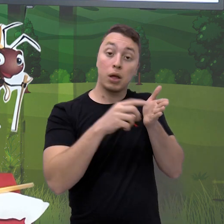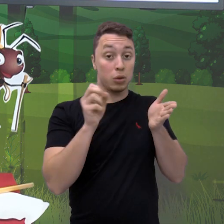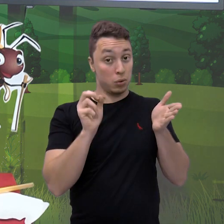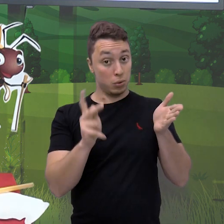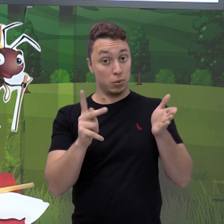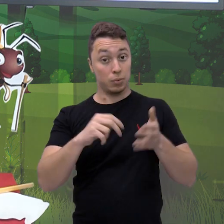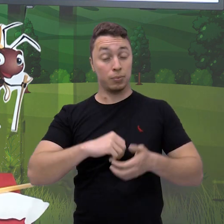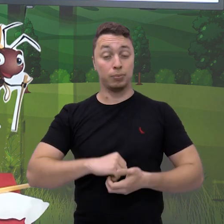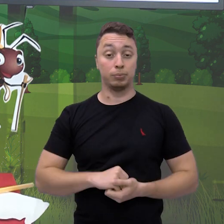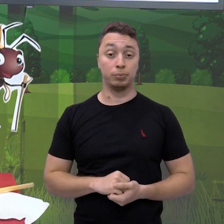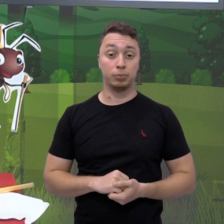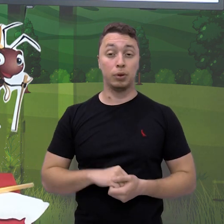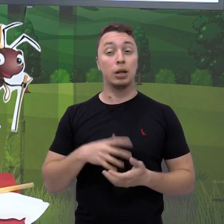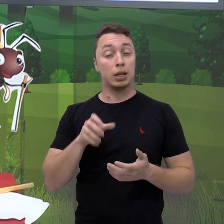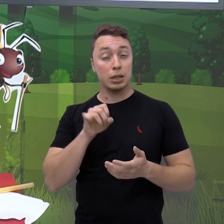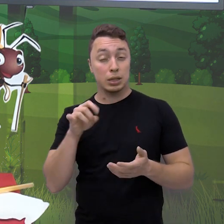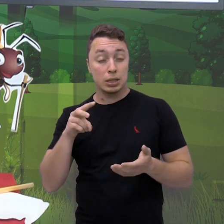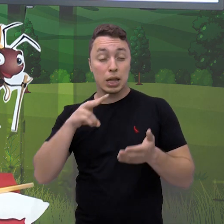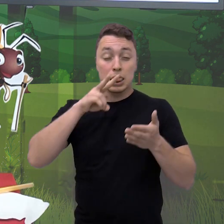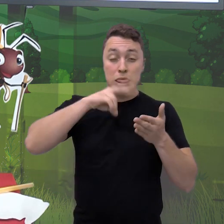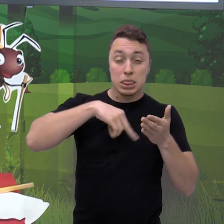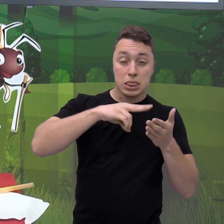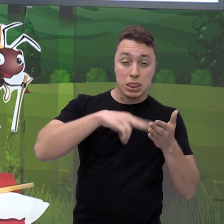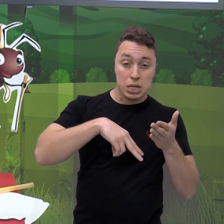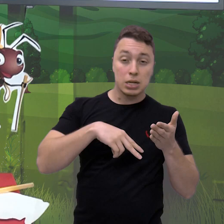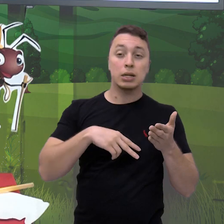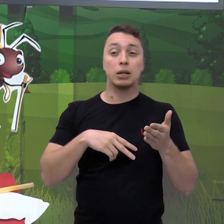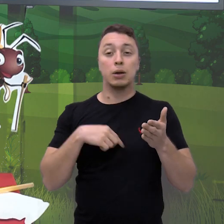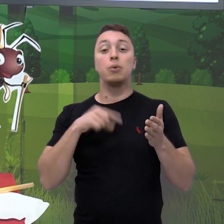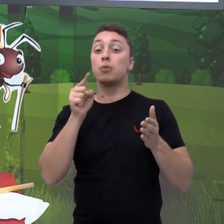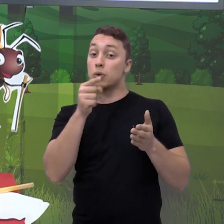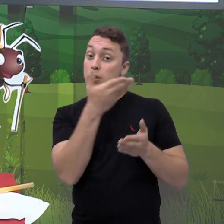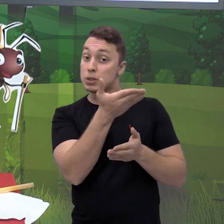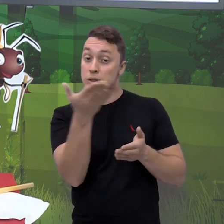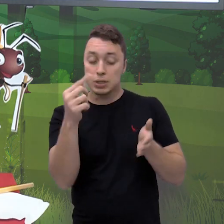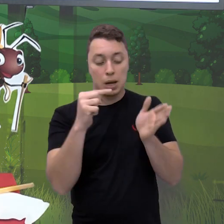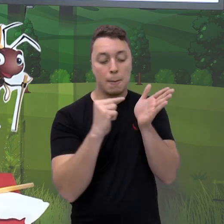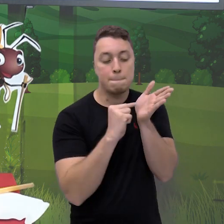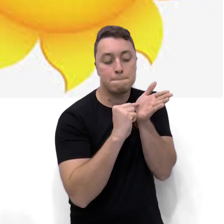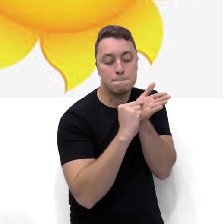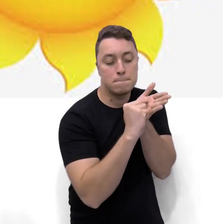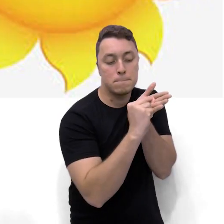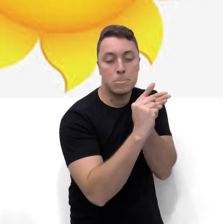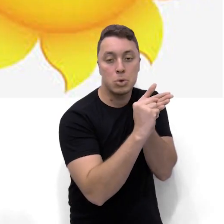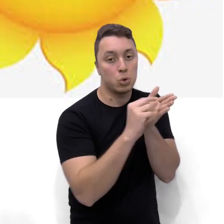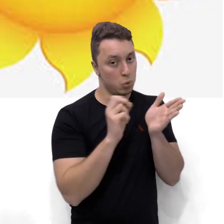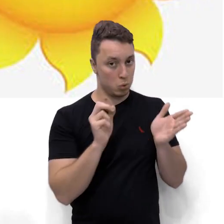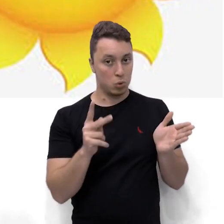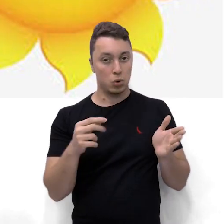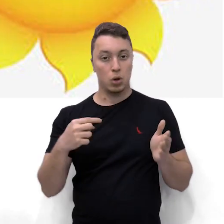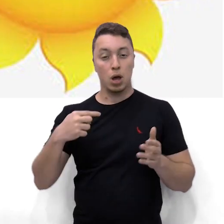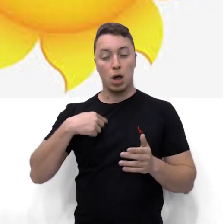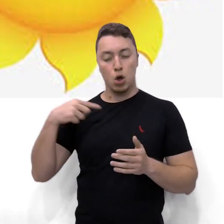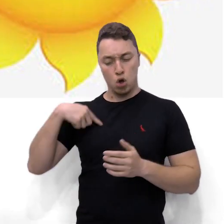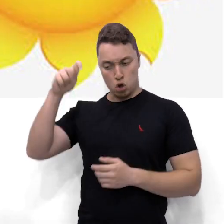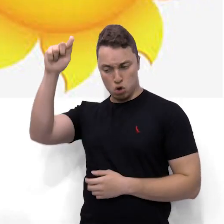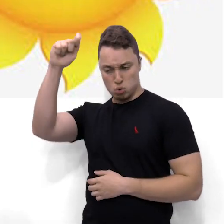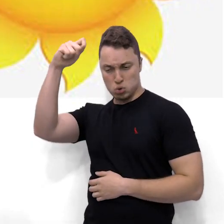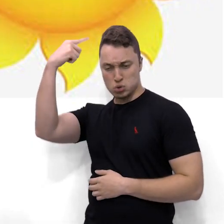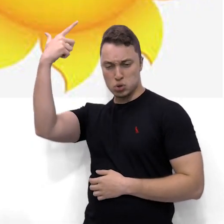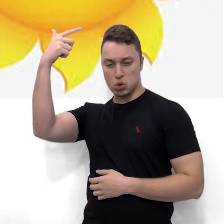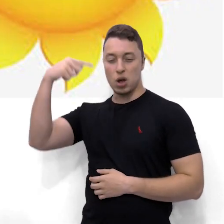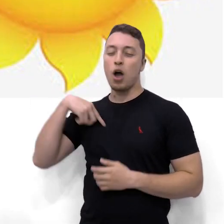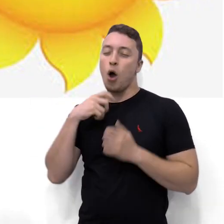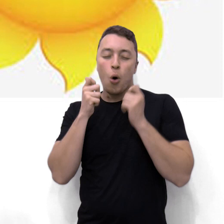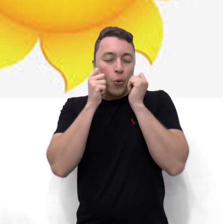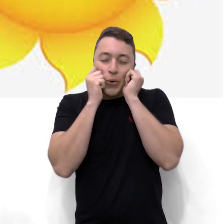para você lembrar que cada vez que for fazer qualquer leiturinha, você bota o dedinho embaixo, tá certo? Eu sou o Sol, sou